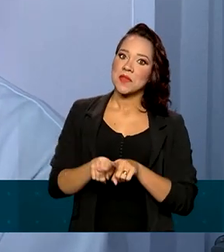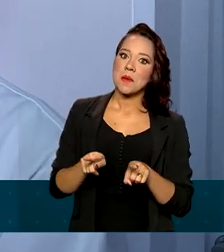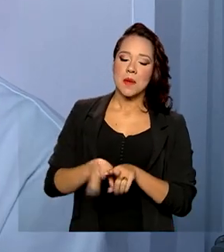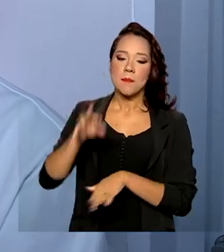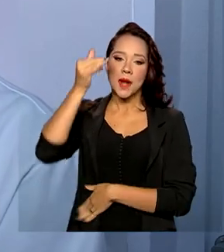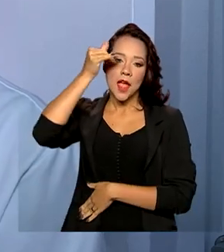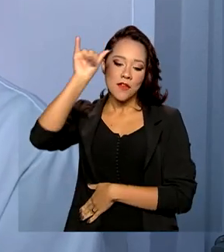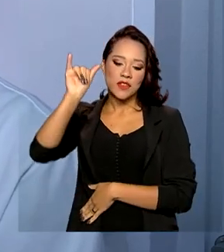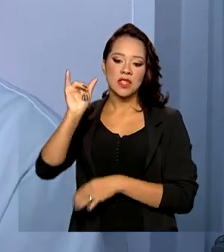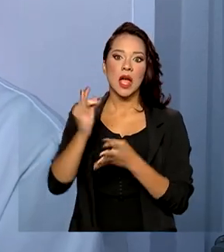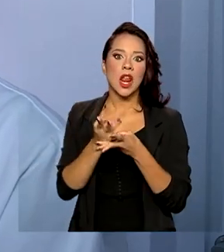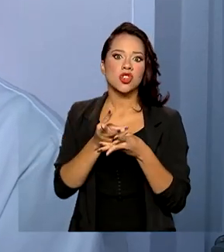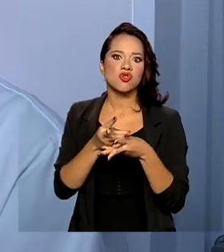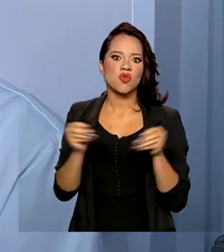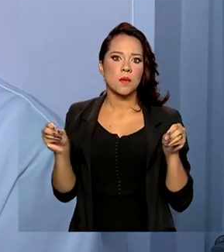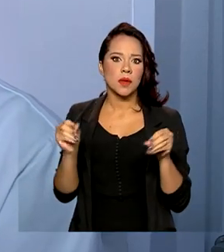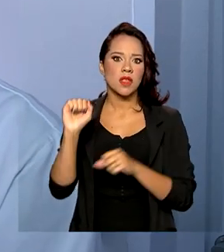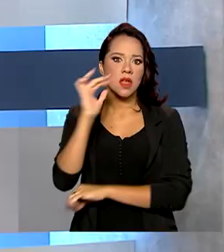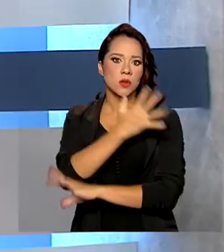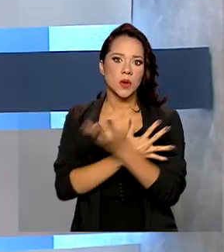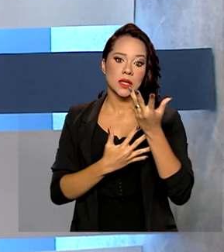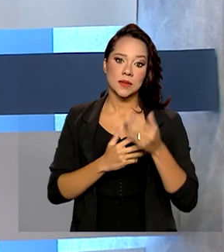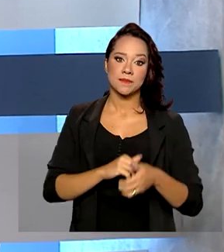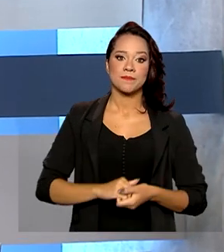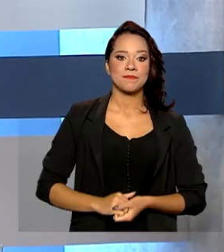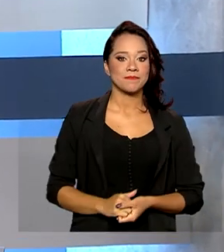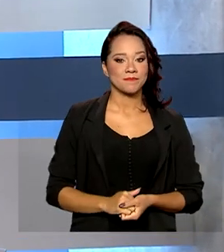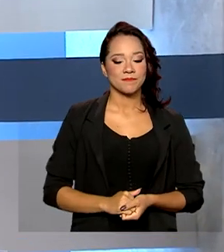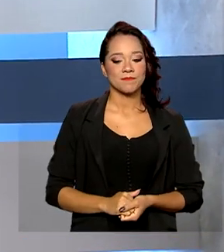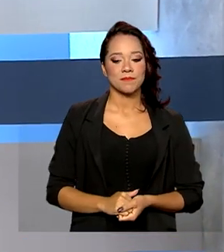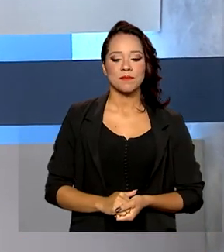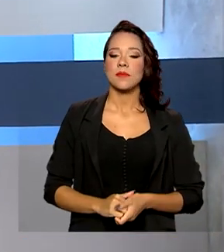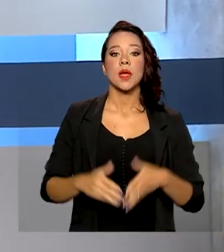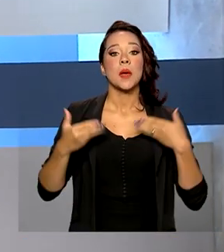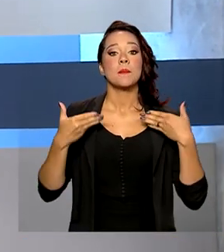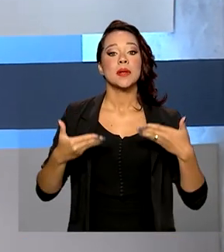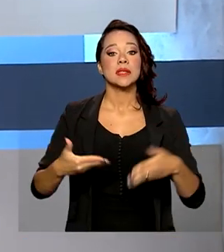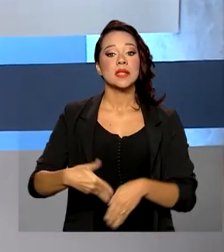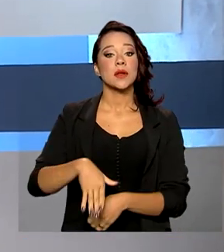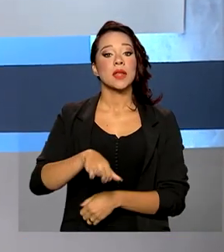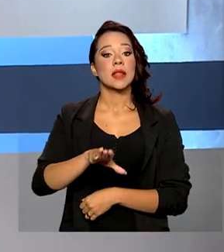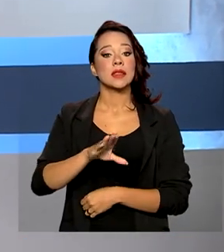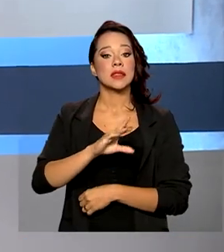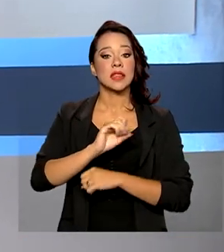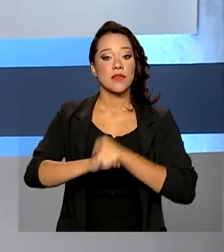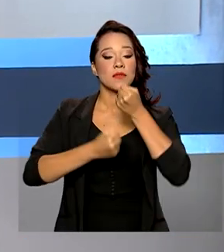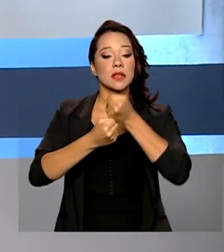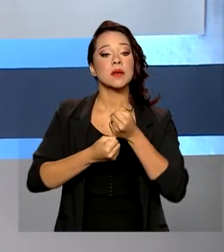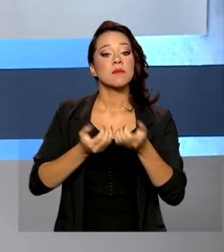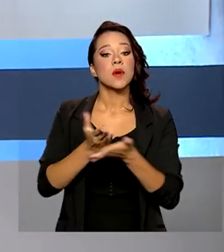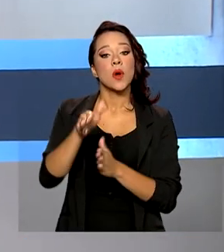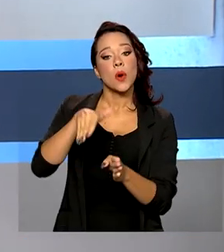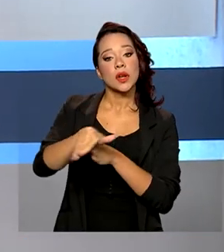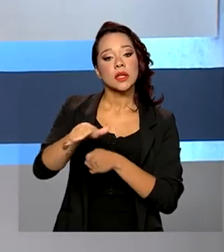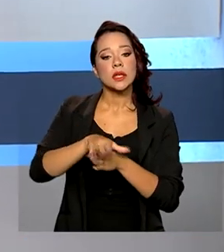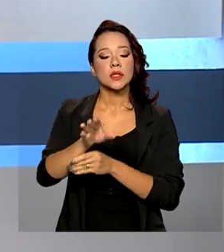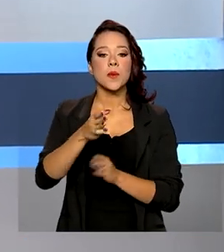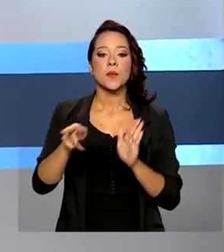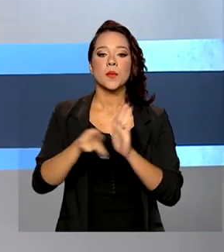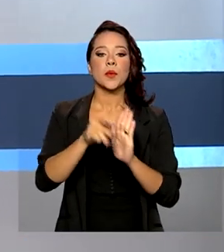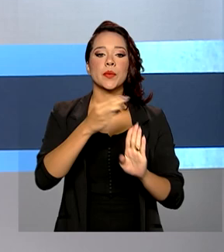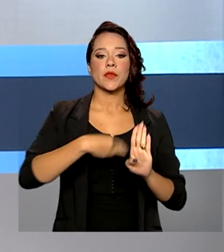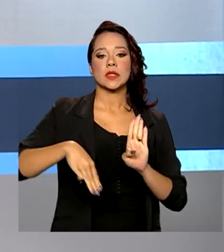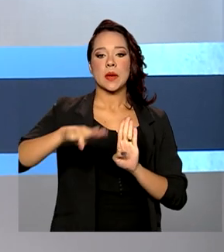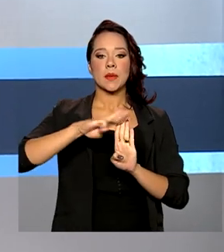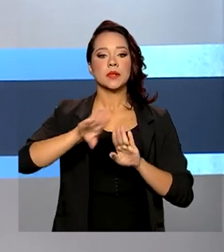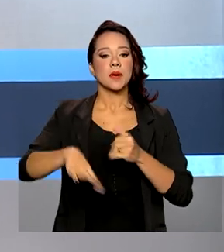para evitar o seu desaparecimento na natureza. O Ministério da Defesa aprovou orientações para as Forças Armadas